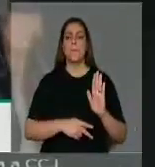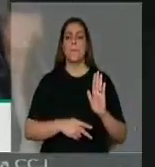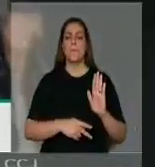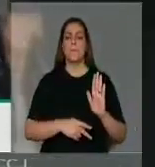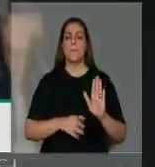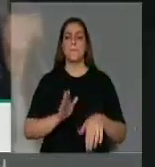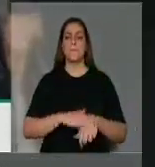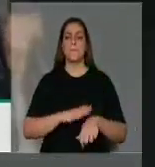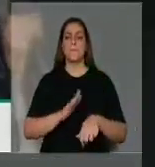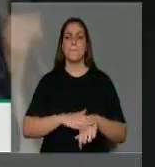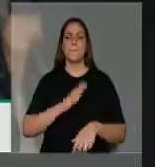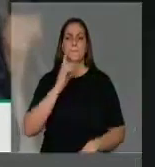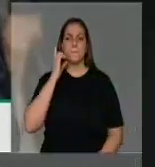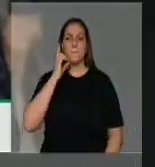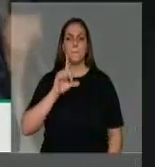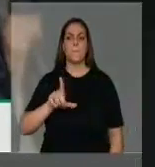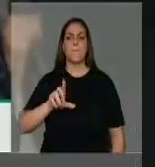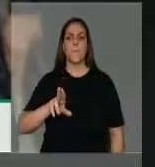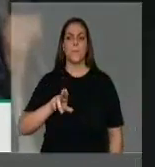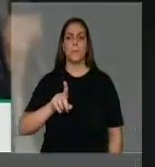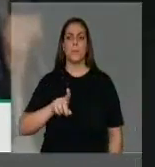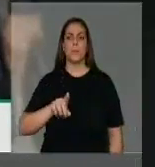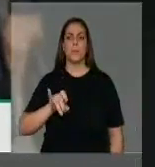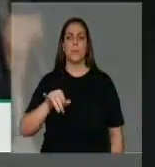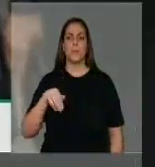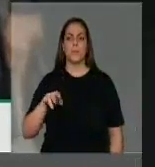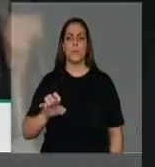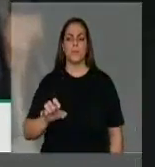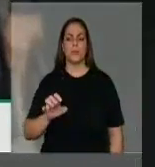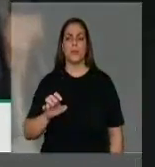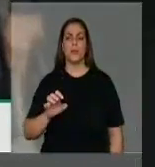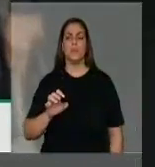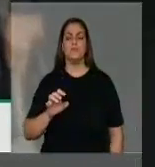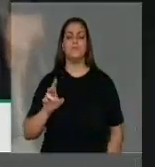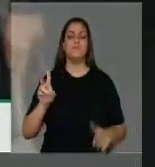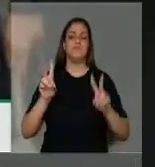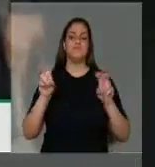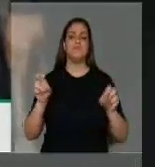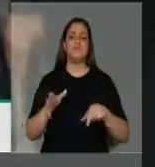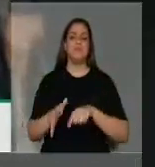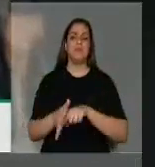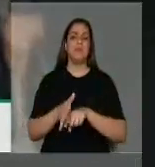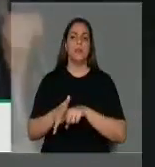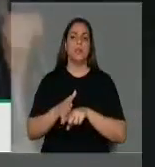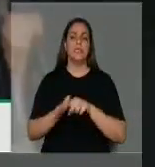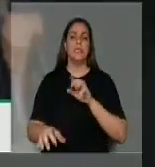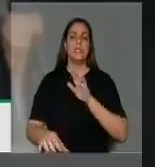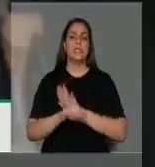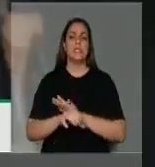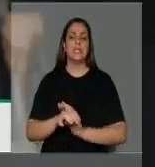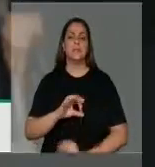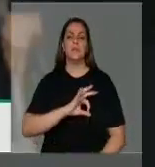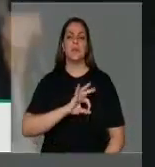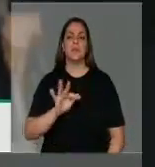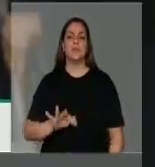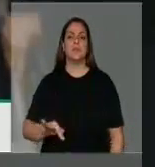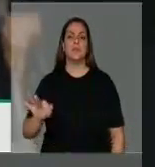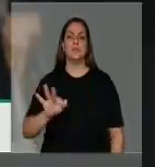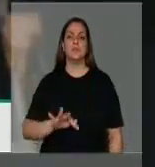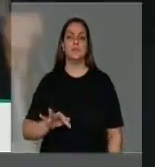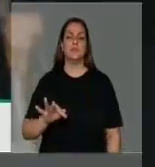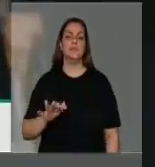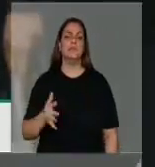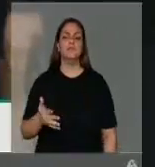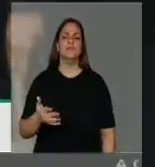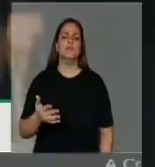a investigação de crimes pela Polícia Federal, crimes de misoginia,